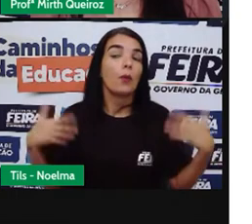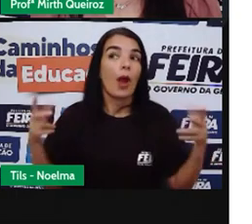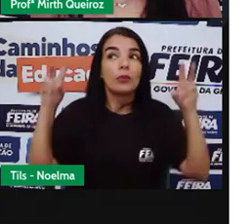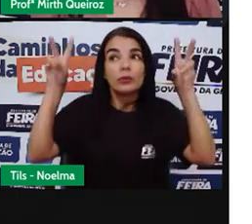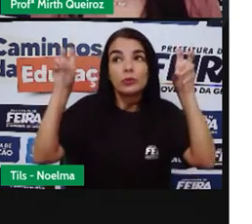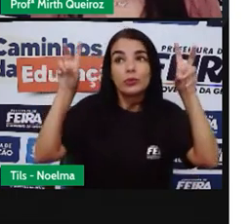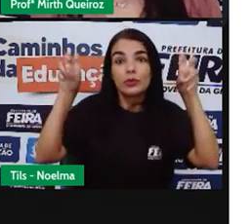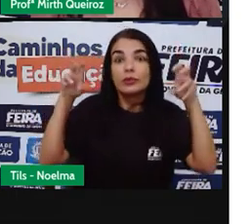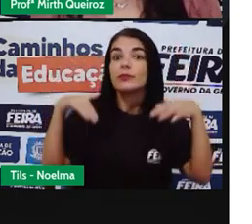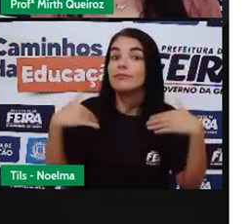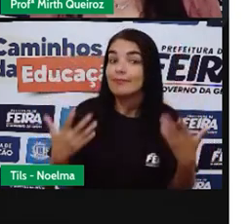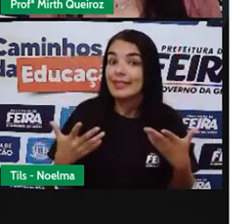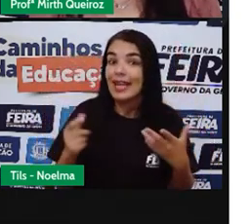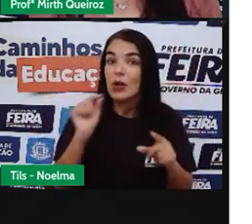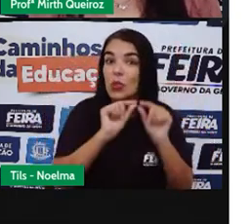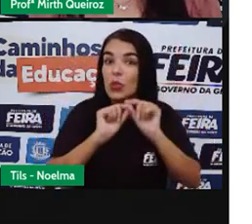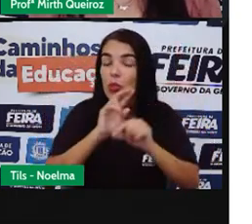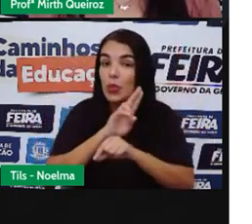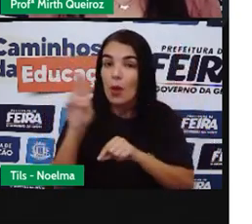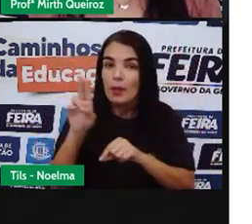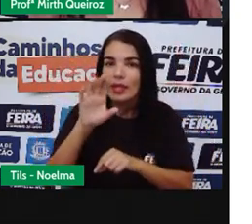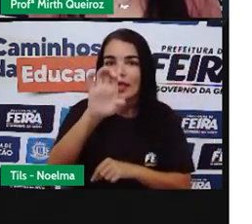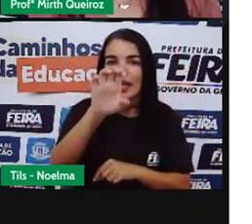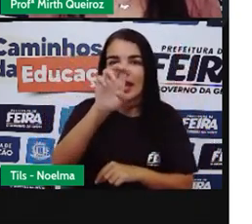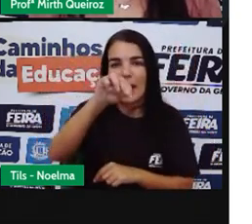texto? Emergência, né?